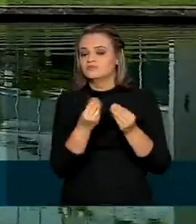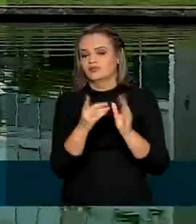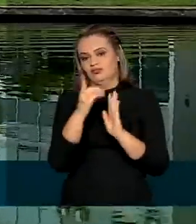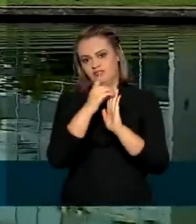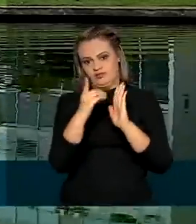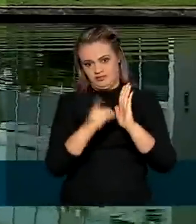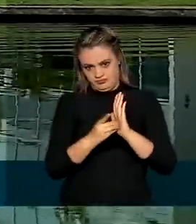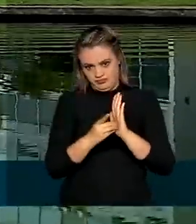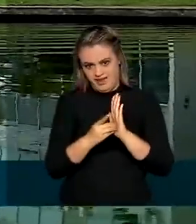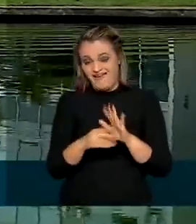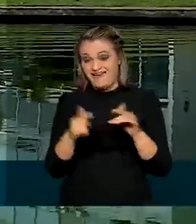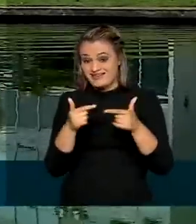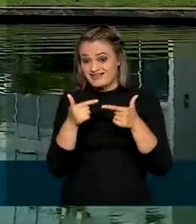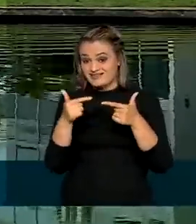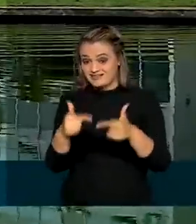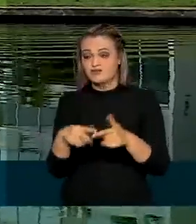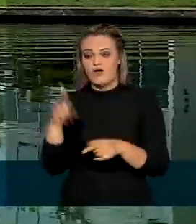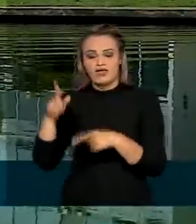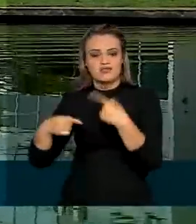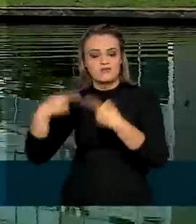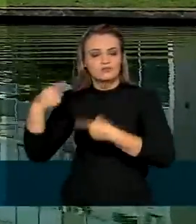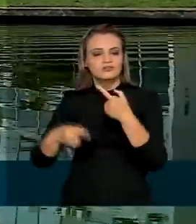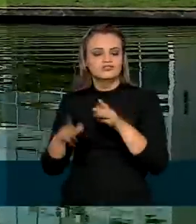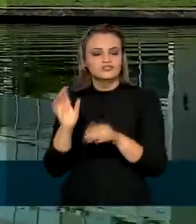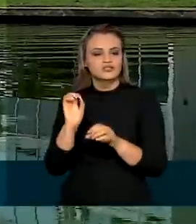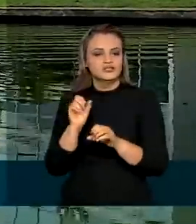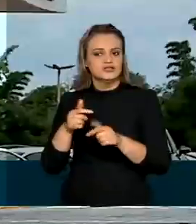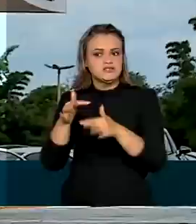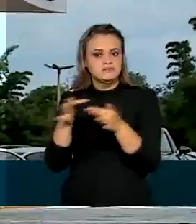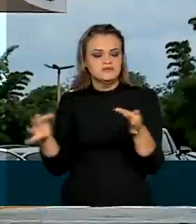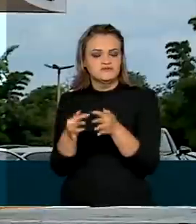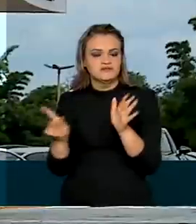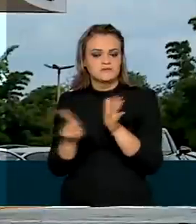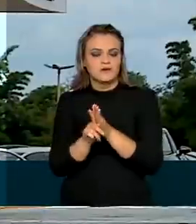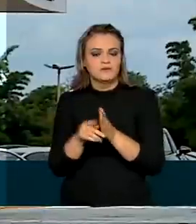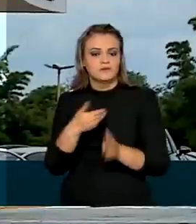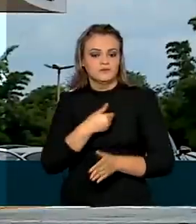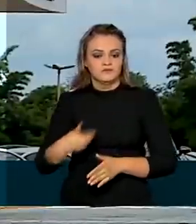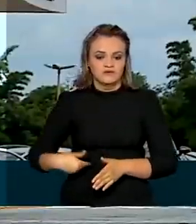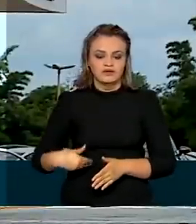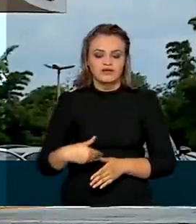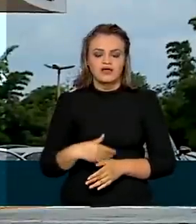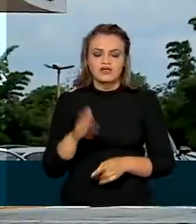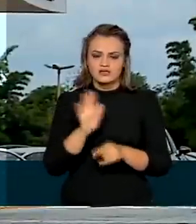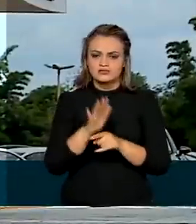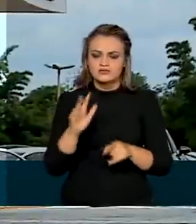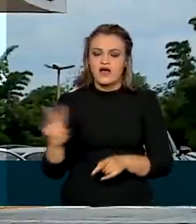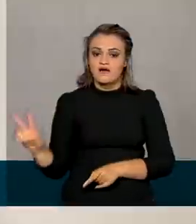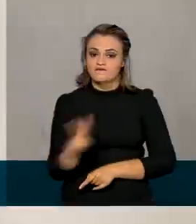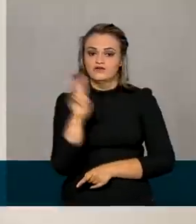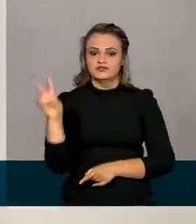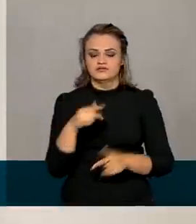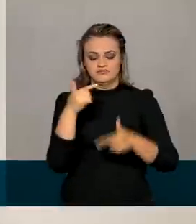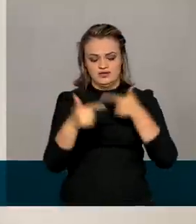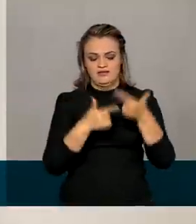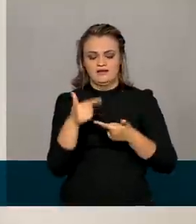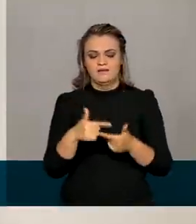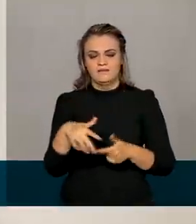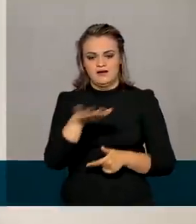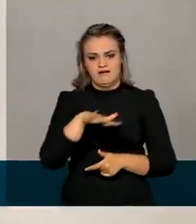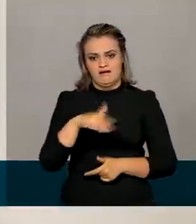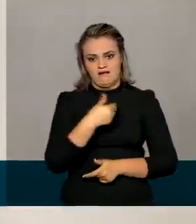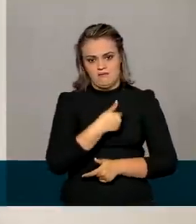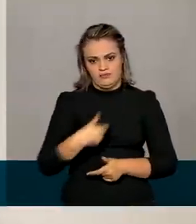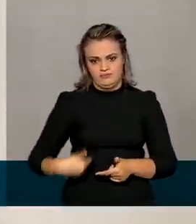iniciativa faz parte da política de simplificação do Estado e reforça a valorização do servidor público. Com isso, nós